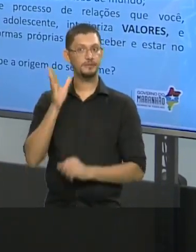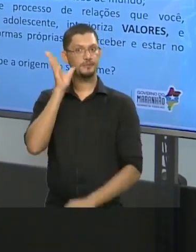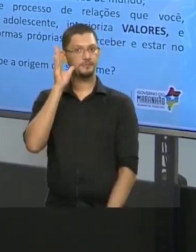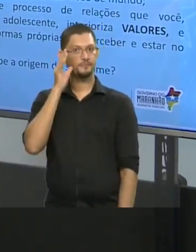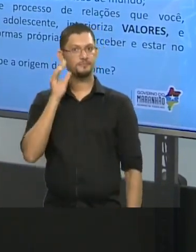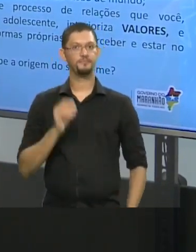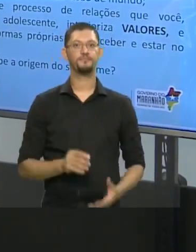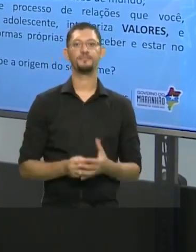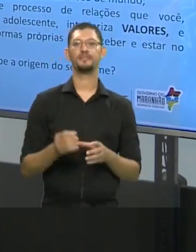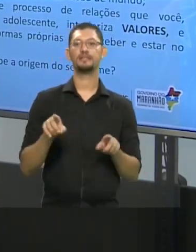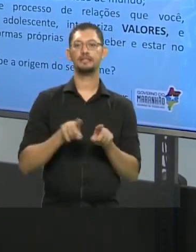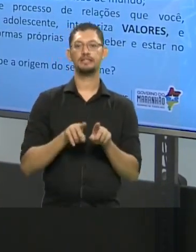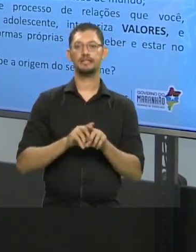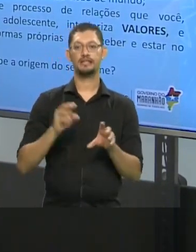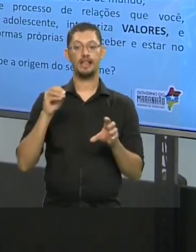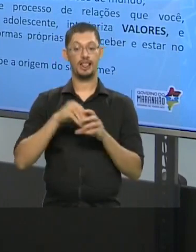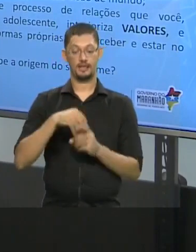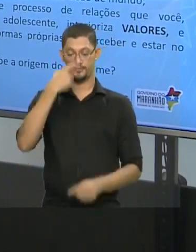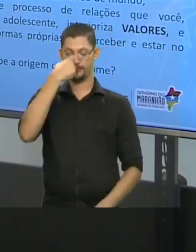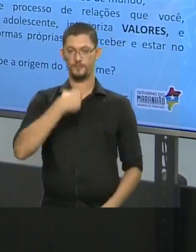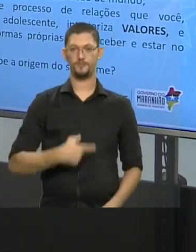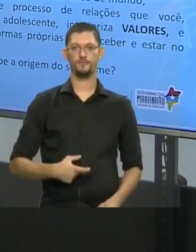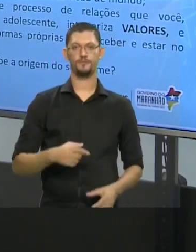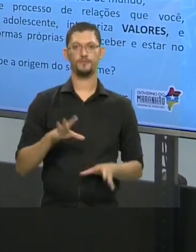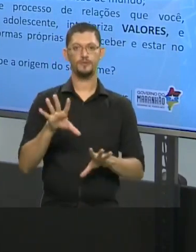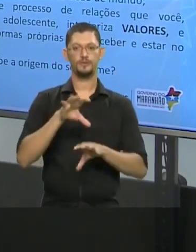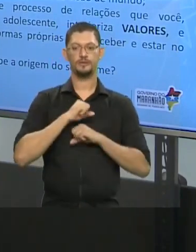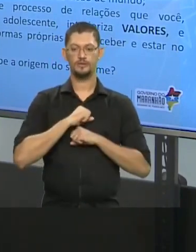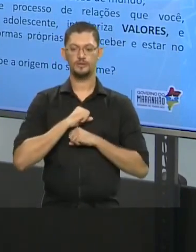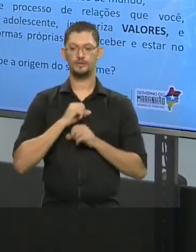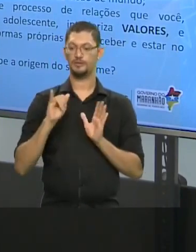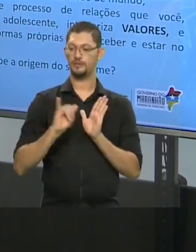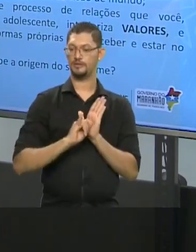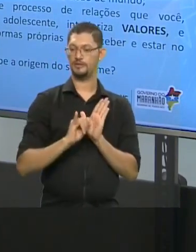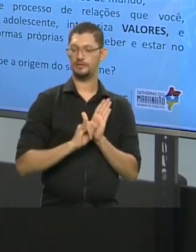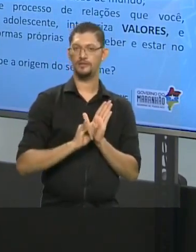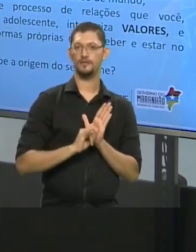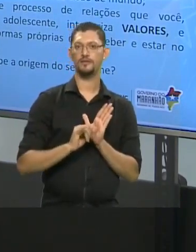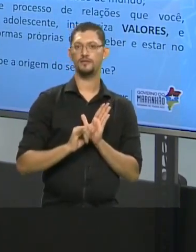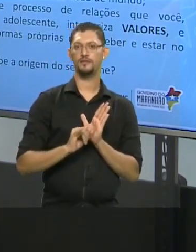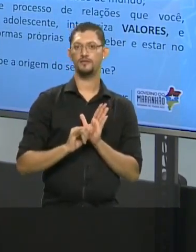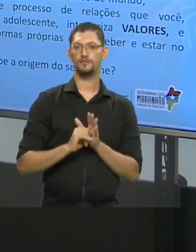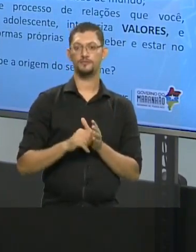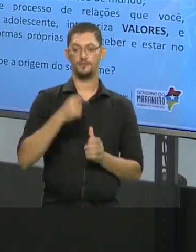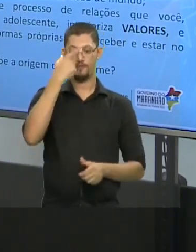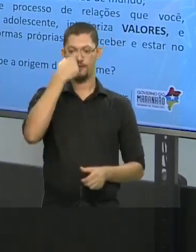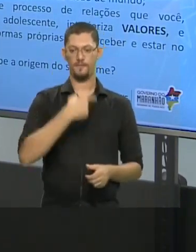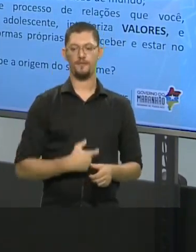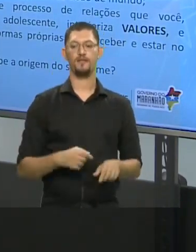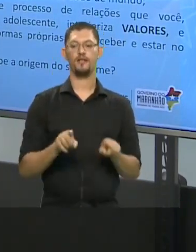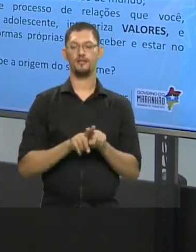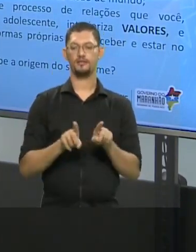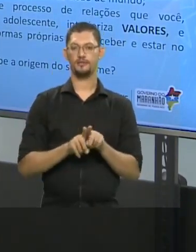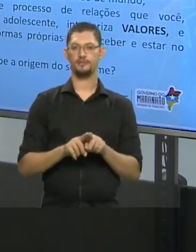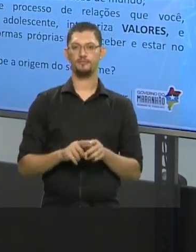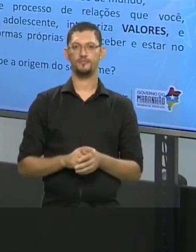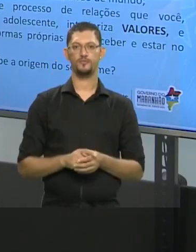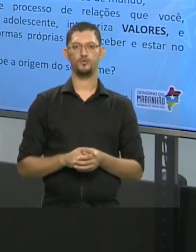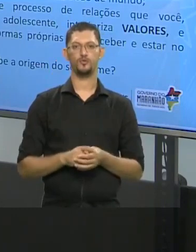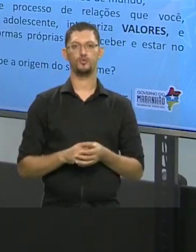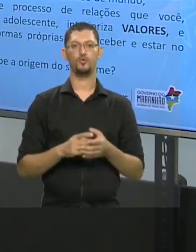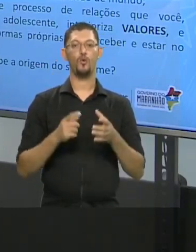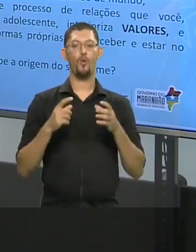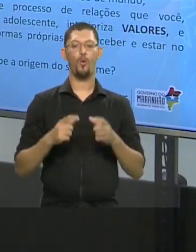e faz parte da gente se apropriar da nossa identidade e da nossa personalidade. Qual é a origem